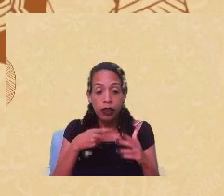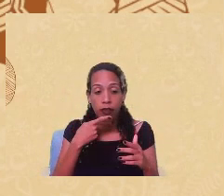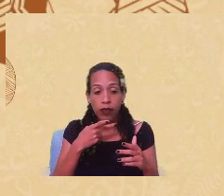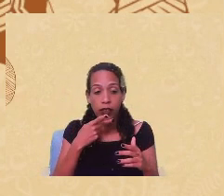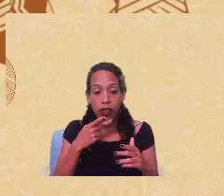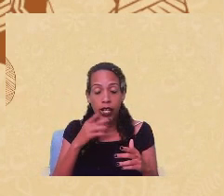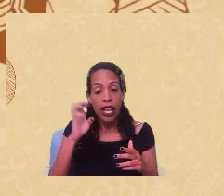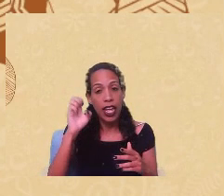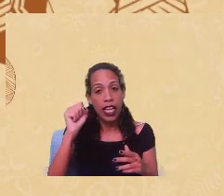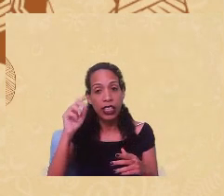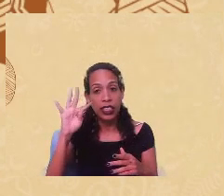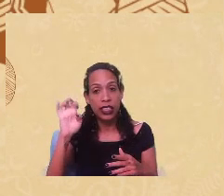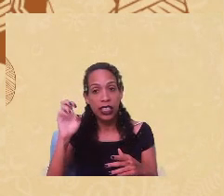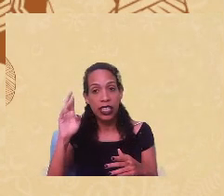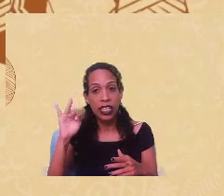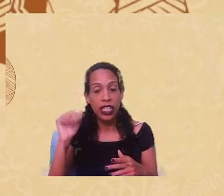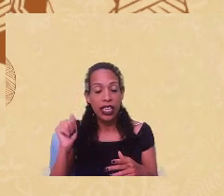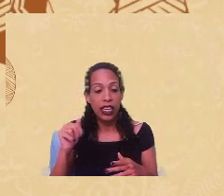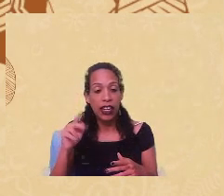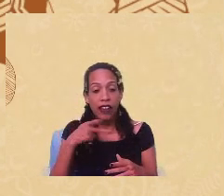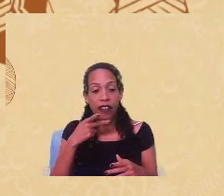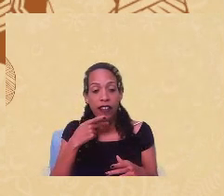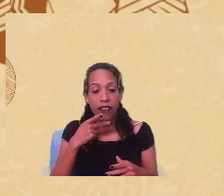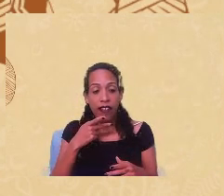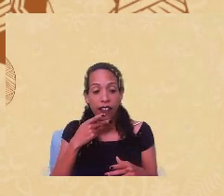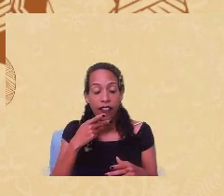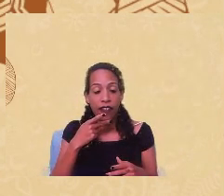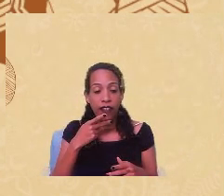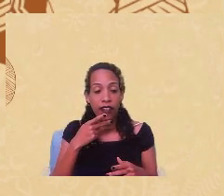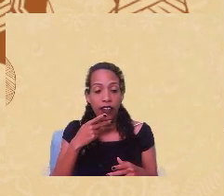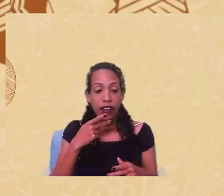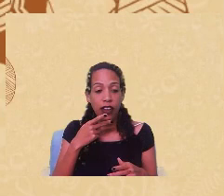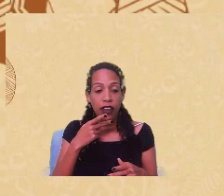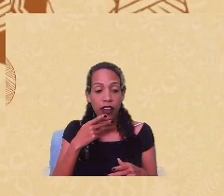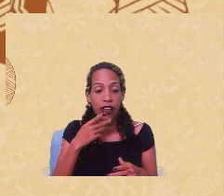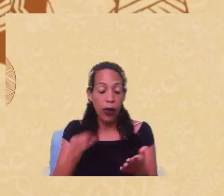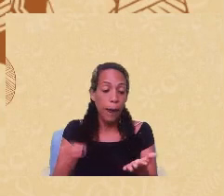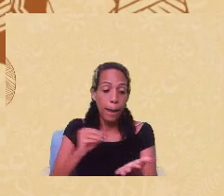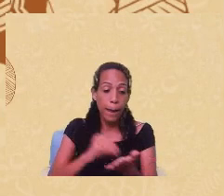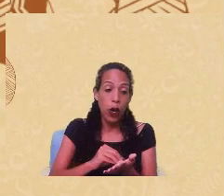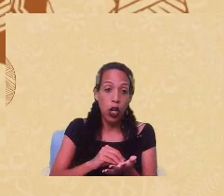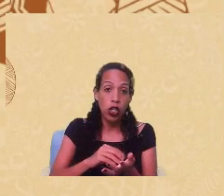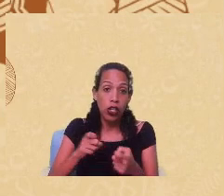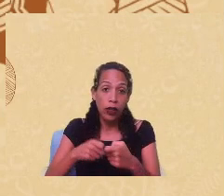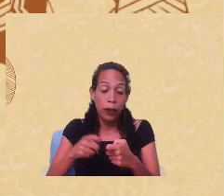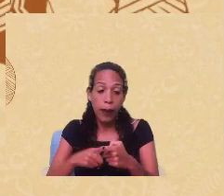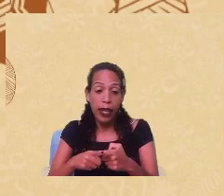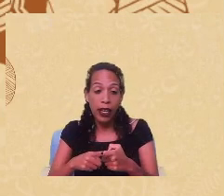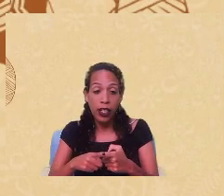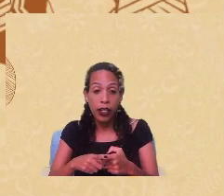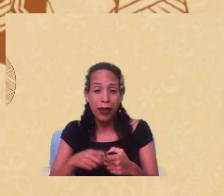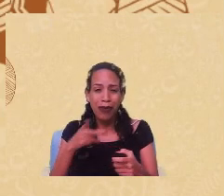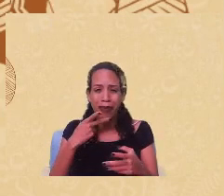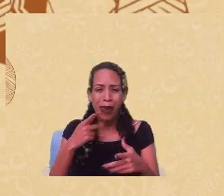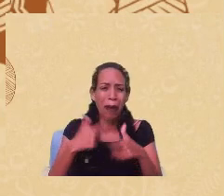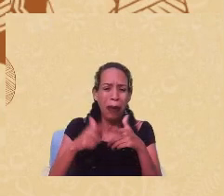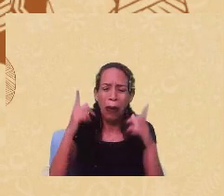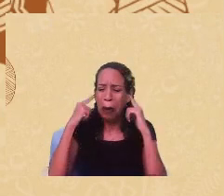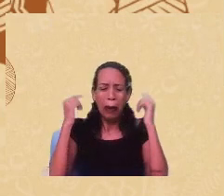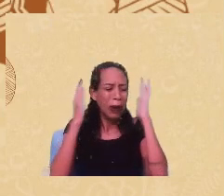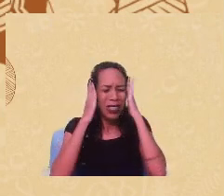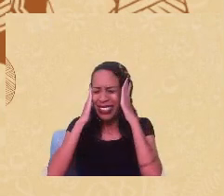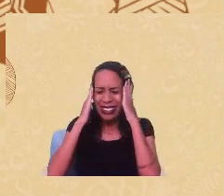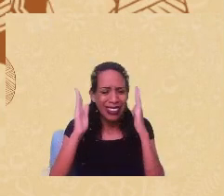histeria, palavra que se origina do grego histéricos, que era uma suposta condição médica causada por perturbações oriundas do útero,